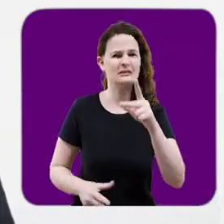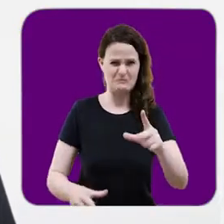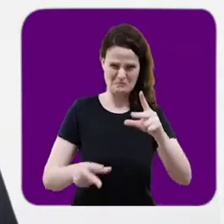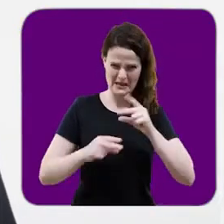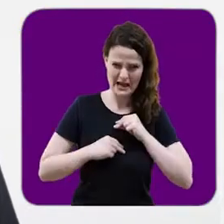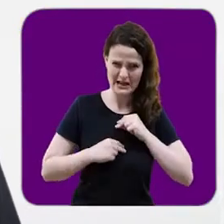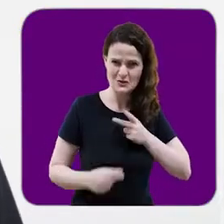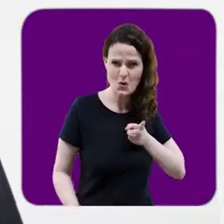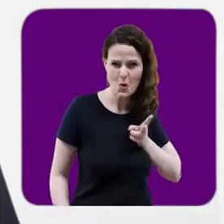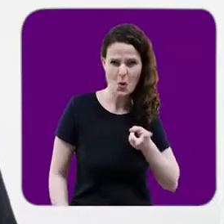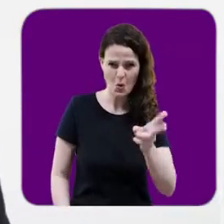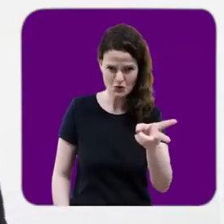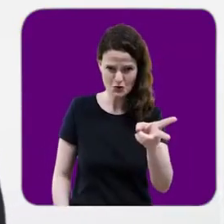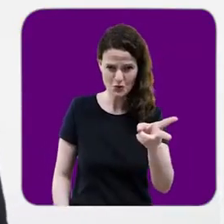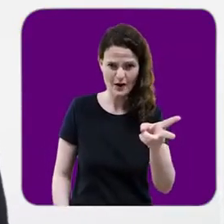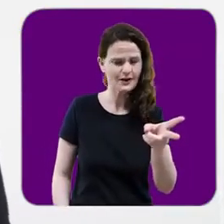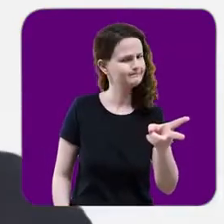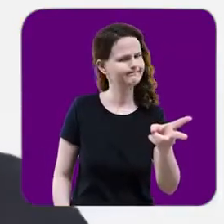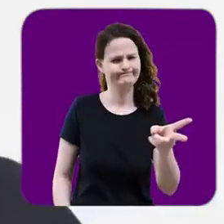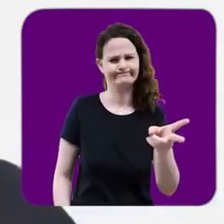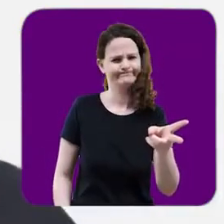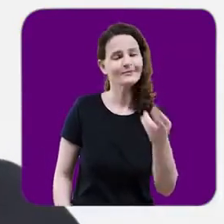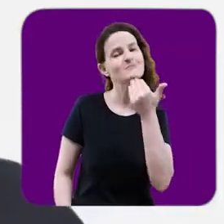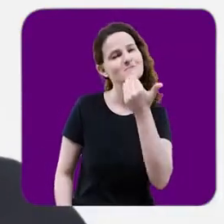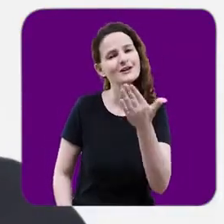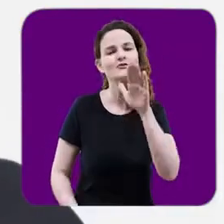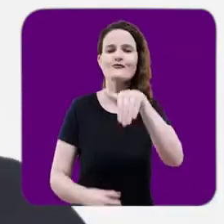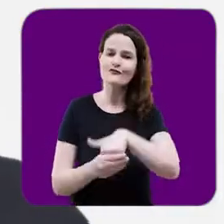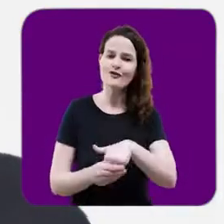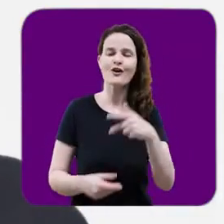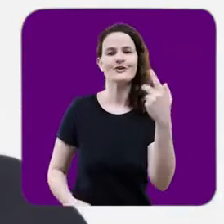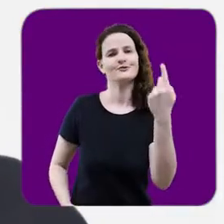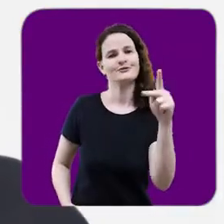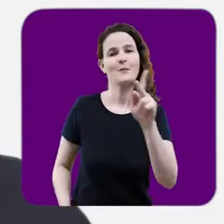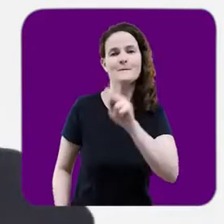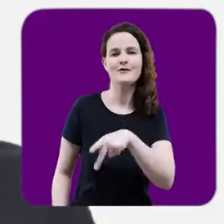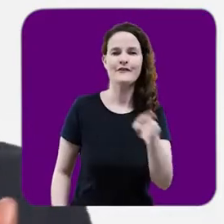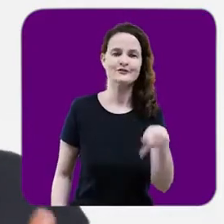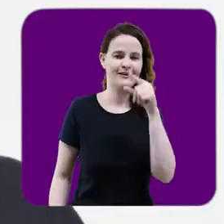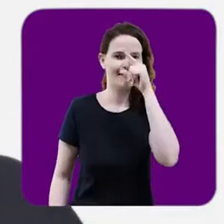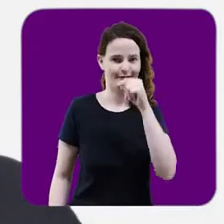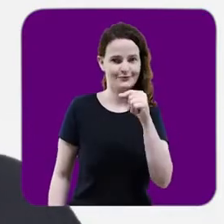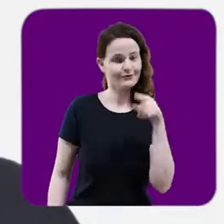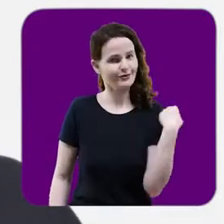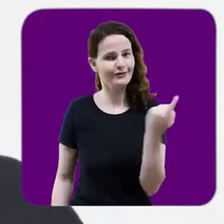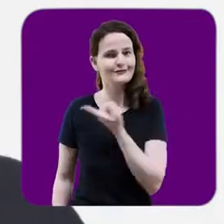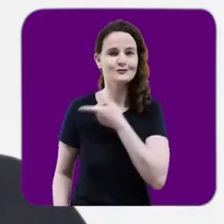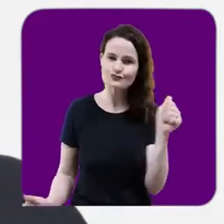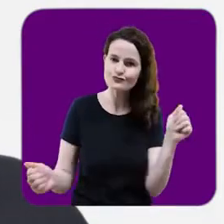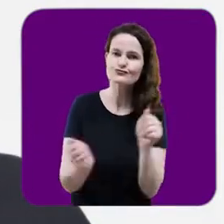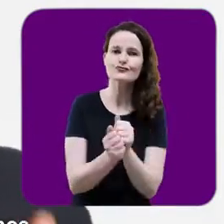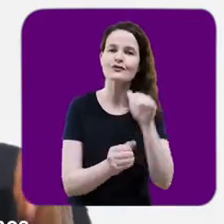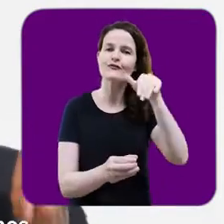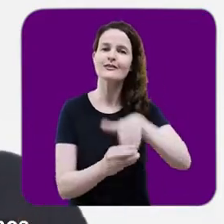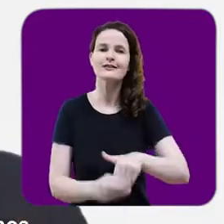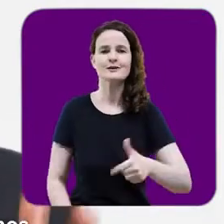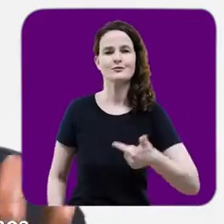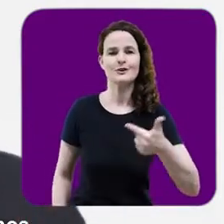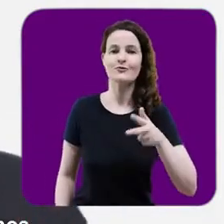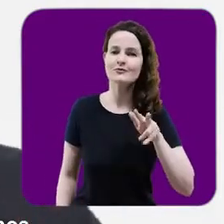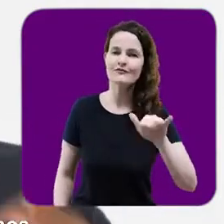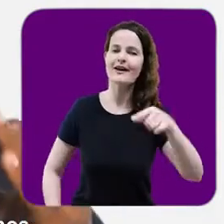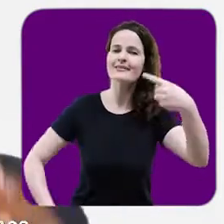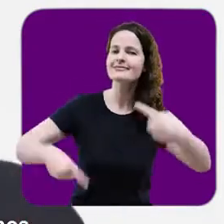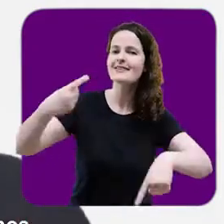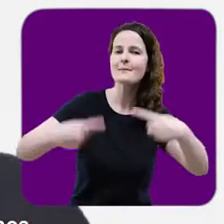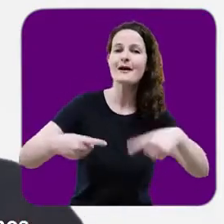imoralidade seja passada limpo. Peço seu voto para o professor Elson, para que juntos, no segundo turno, fazermos